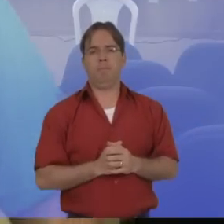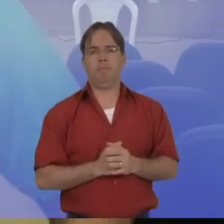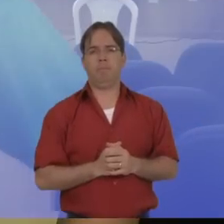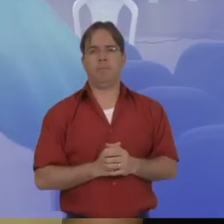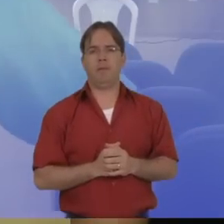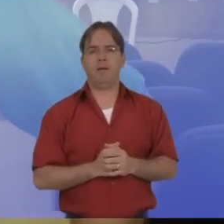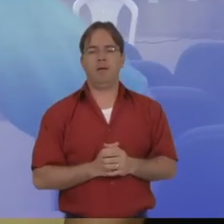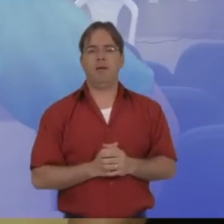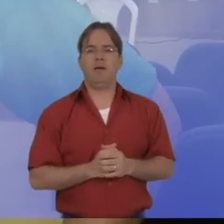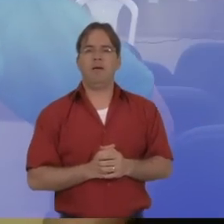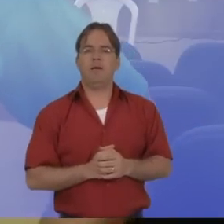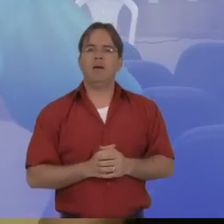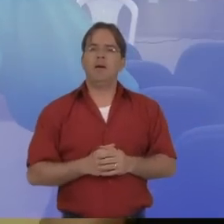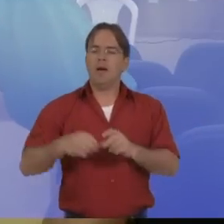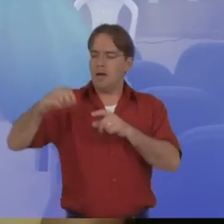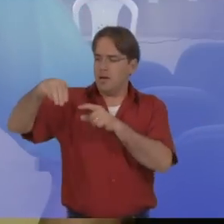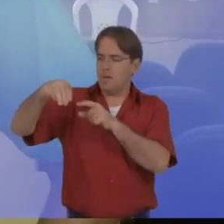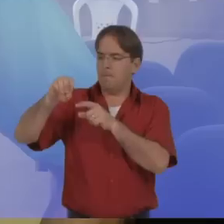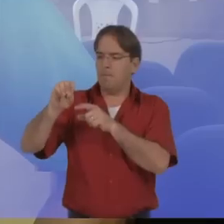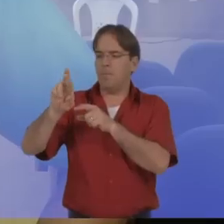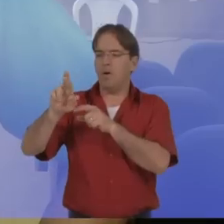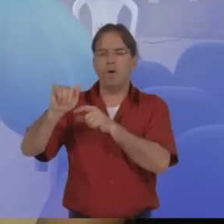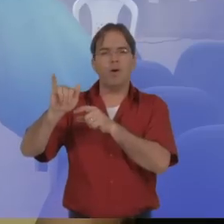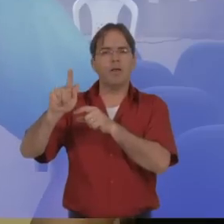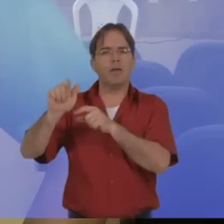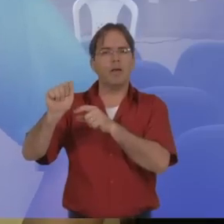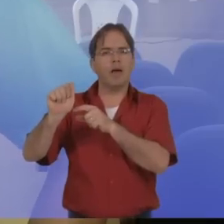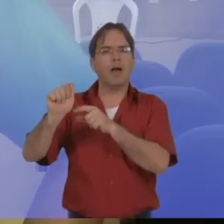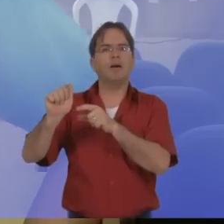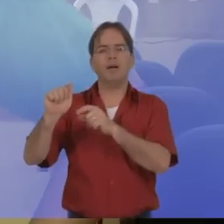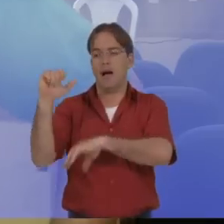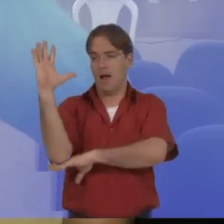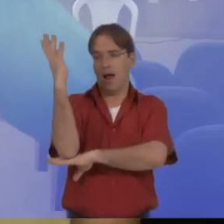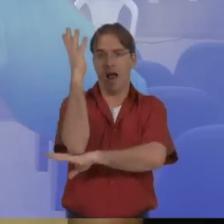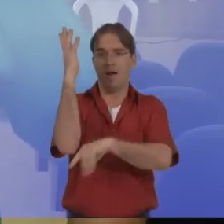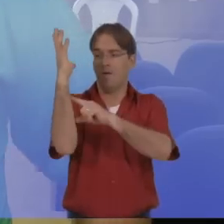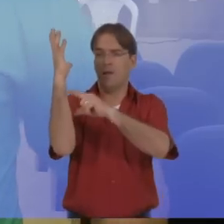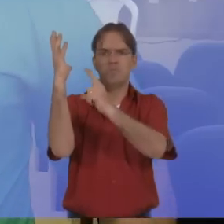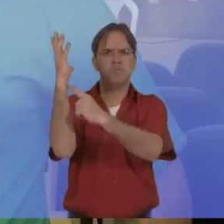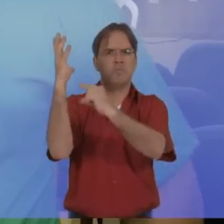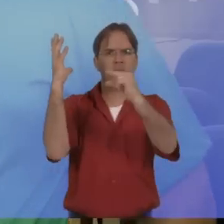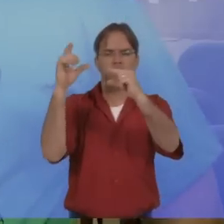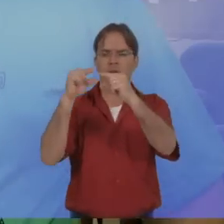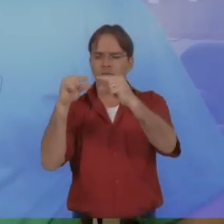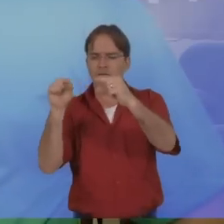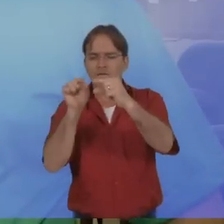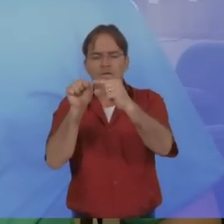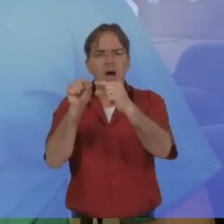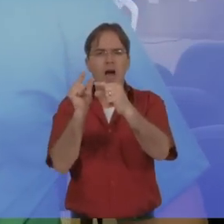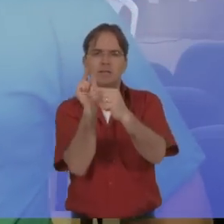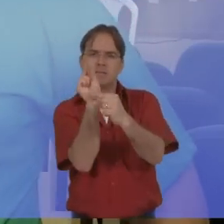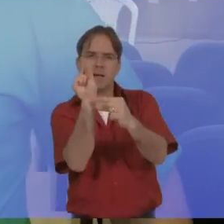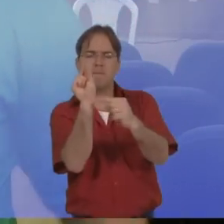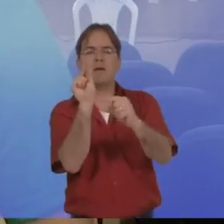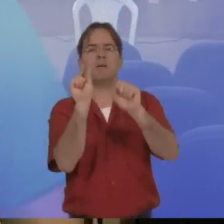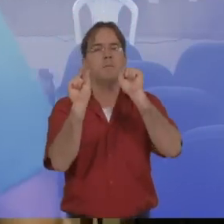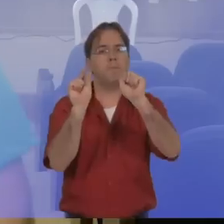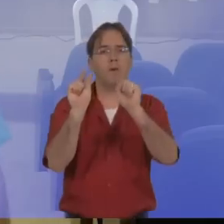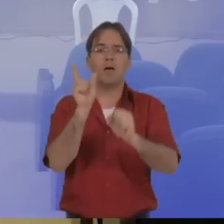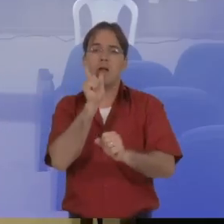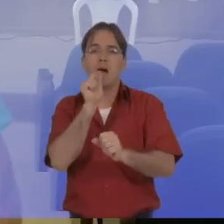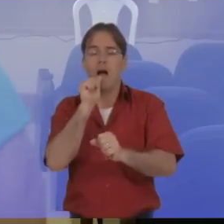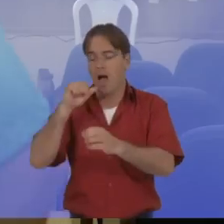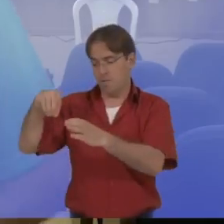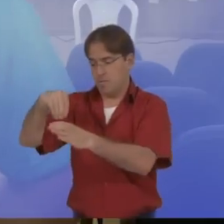está ligado diretamente com a capacidade que as sementes dessa planta têm de clarificar e purificar a água.